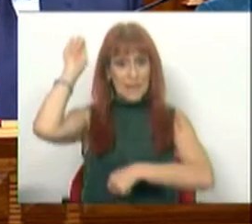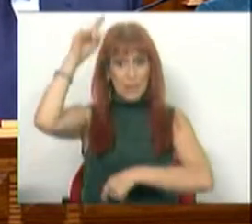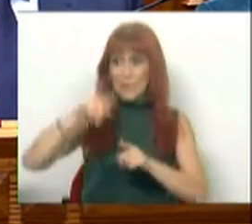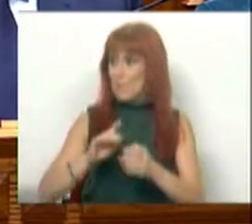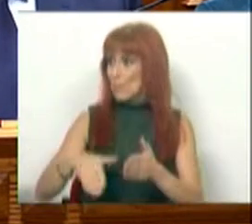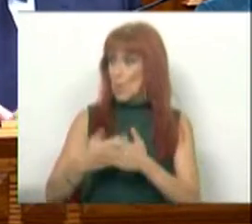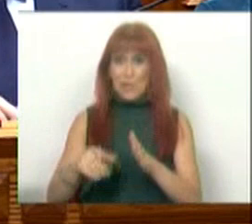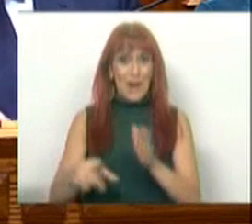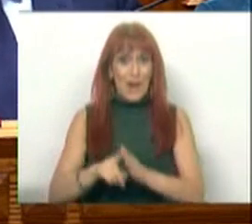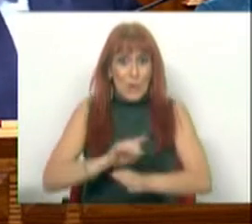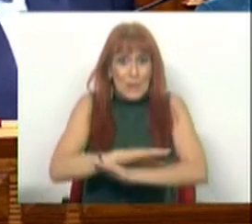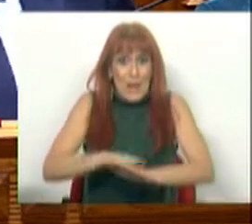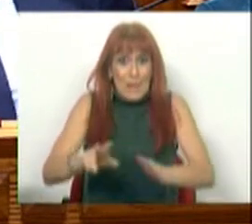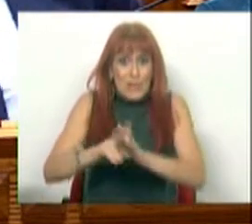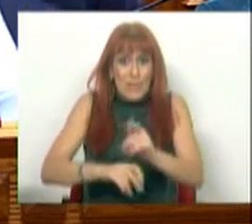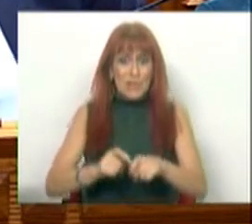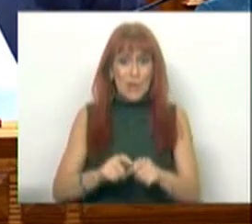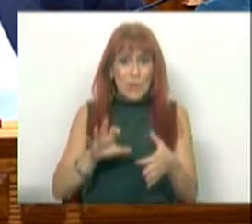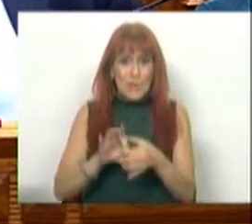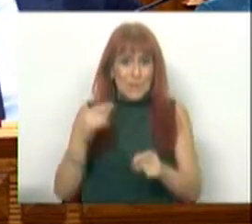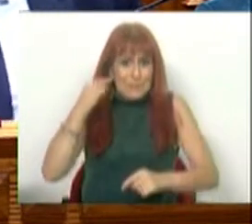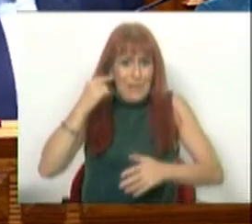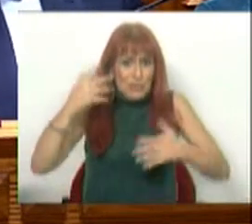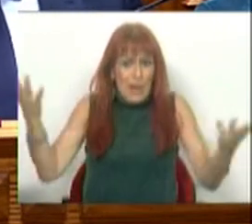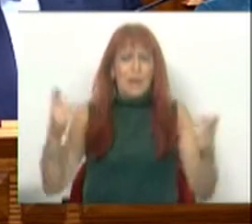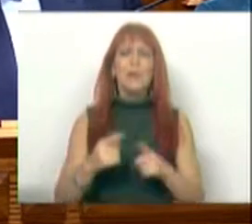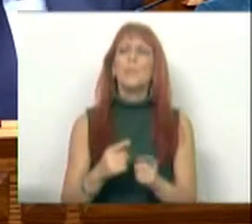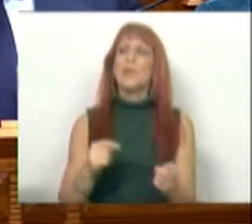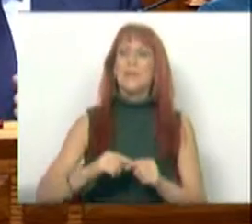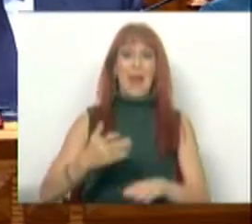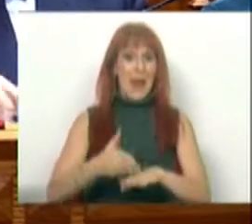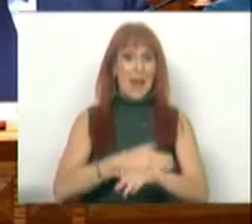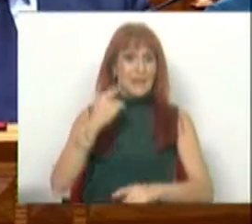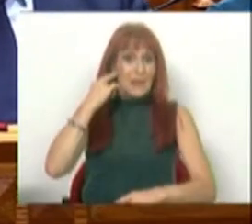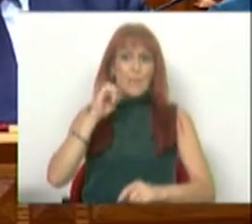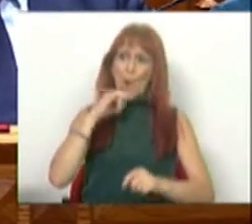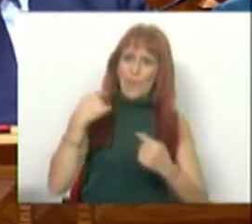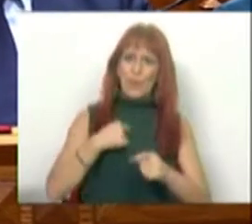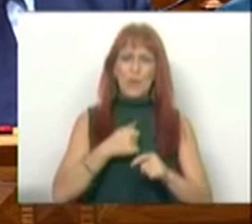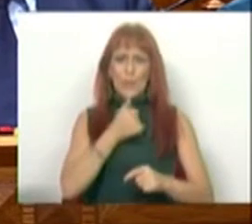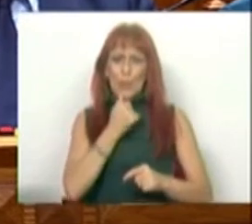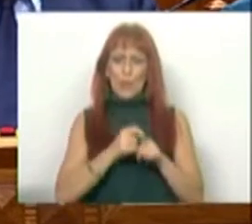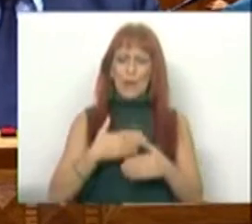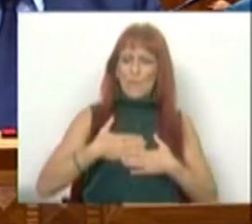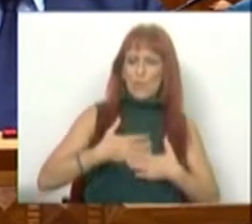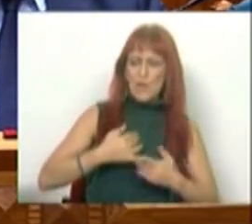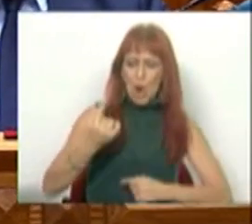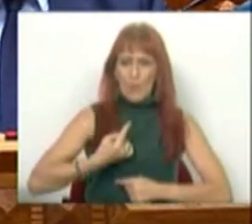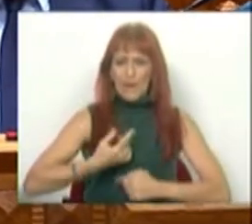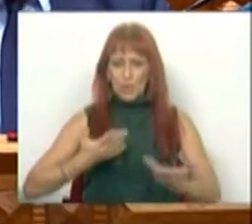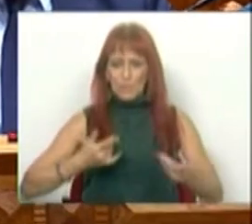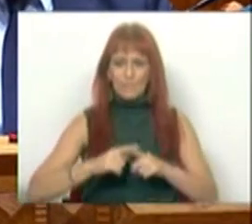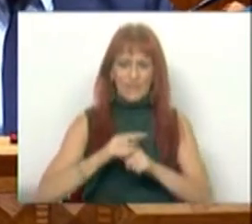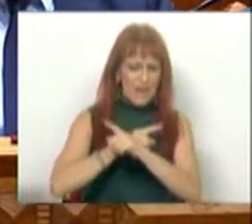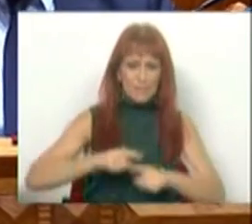uma proposta de lei para mudar o regime da caducidade, para que antes da caducidade possa haver arbitragem voluntária obrigatória